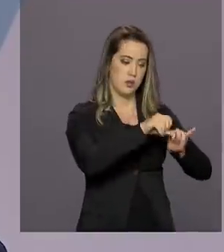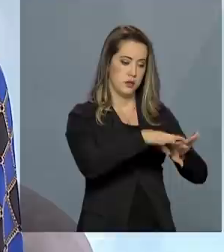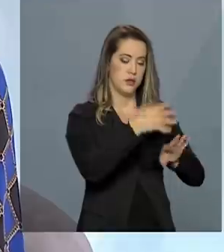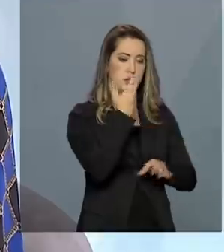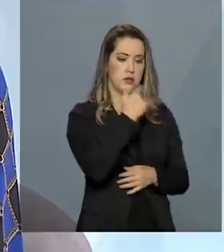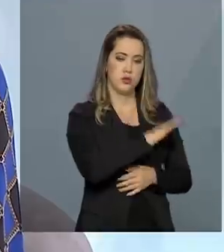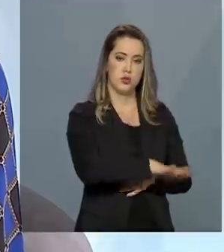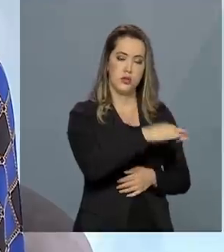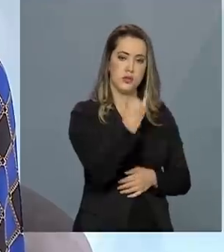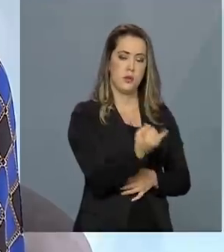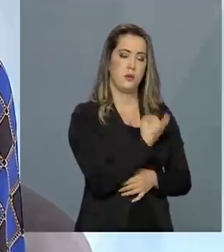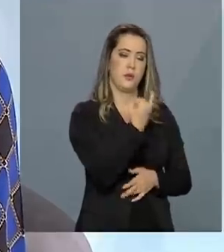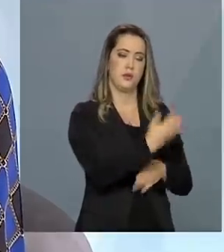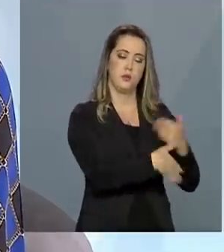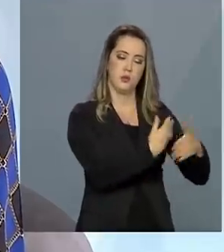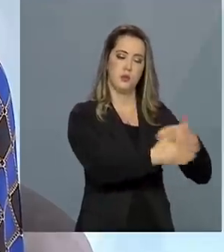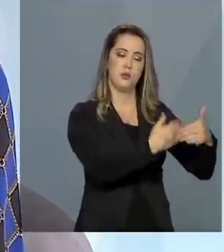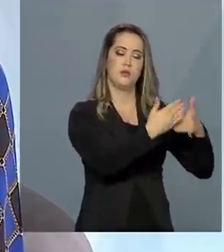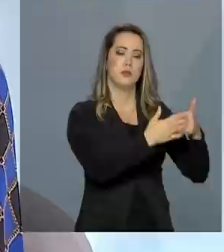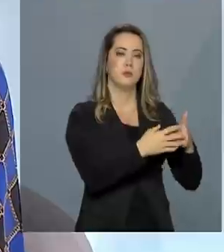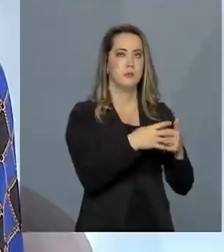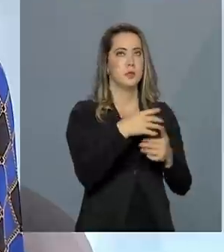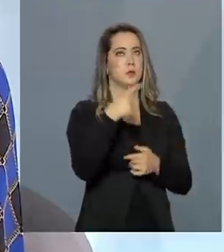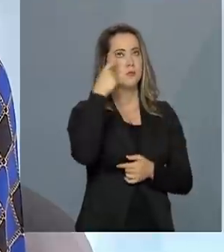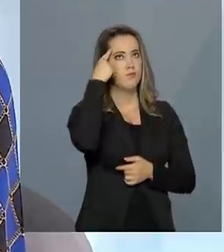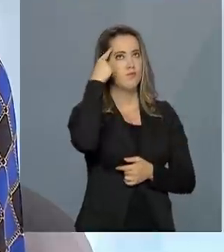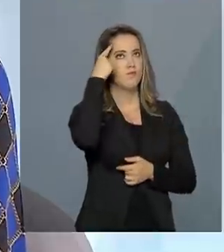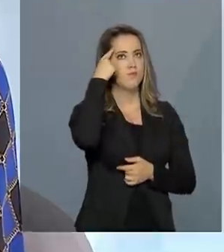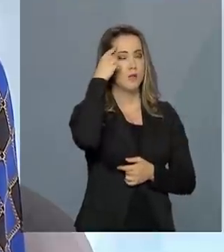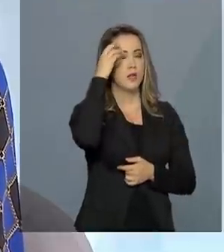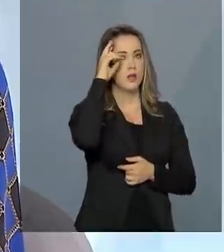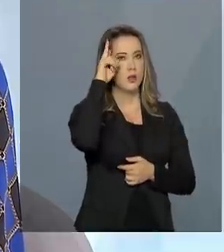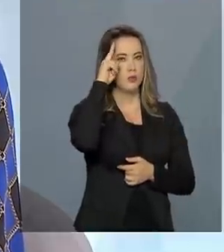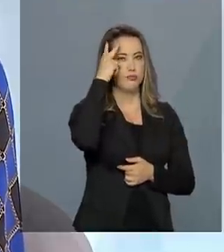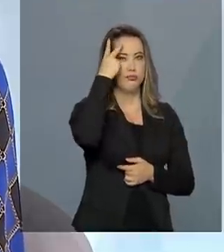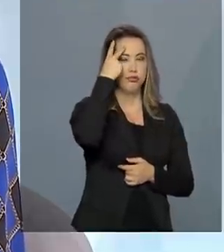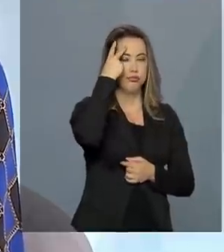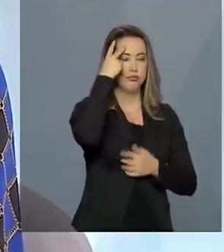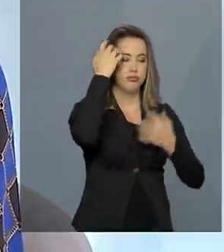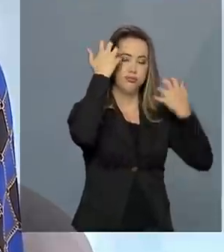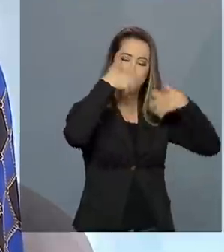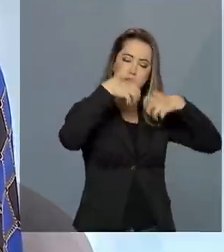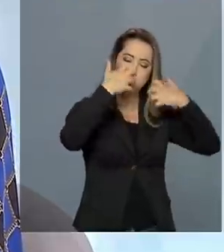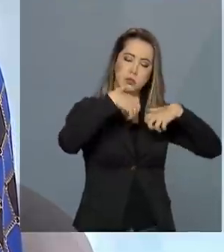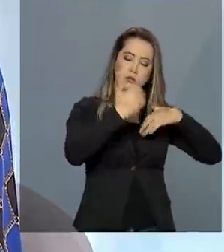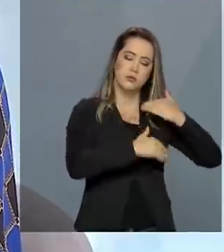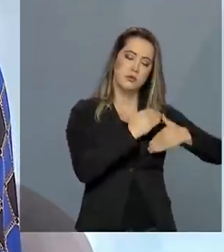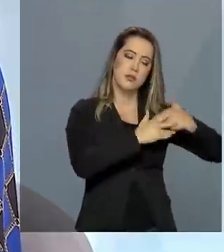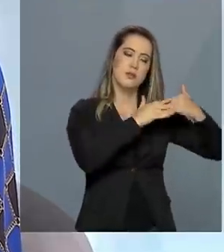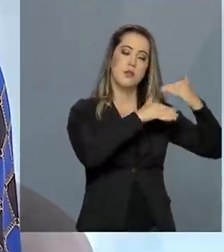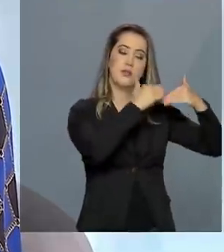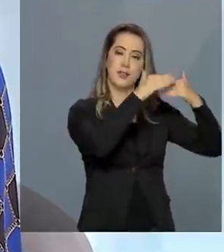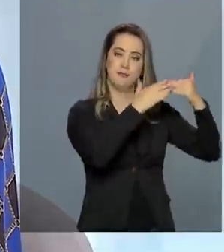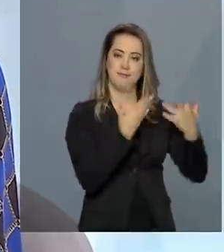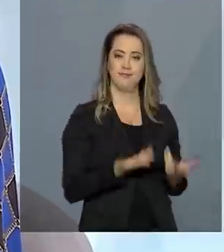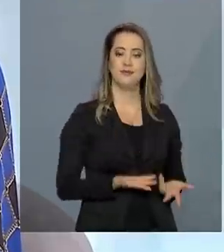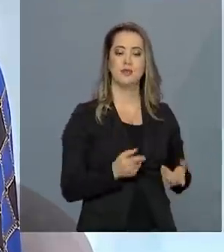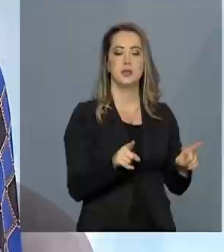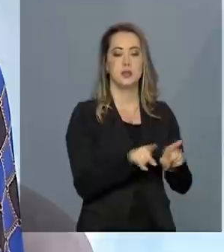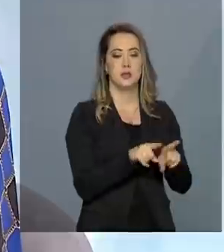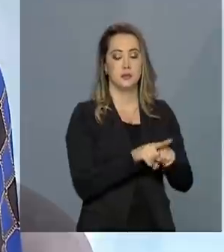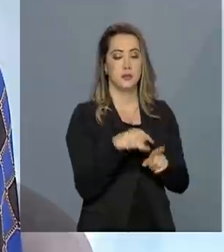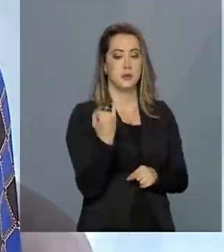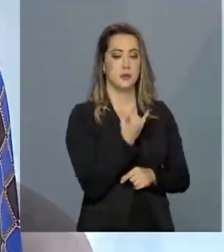importante no desenvolvimento cognitivo do ser humano. E, além disso, também é